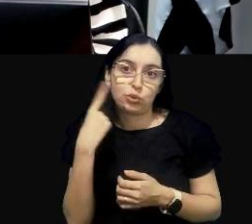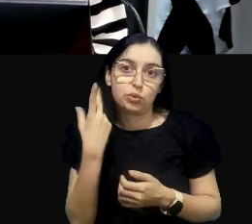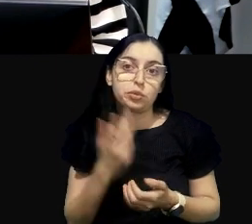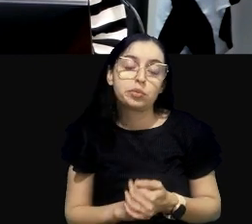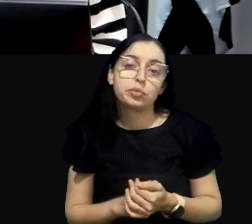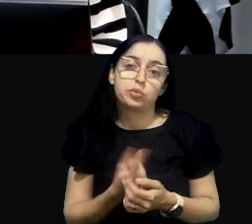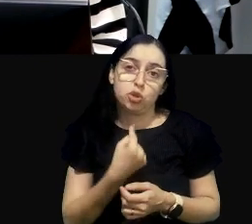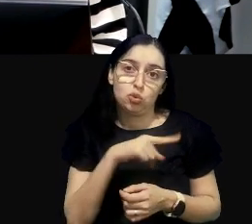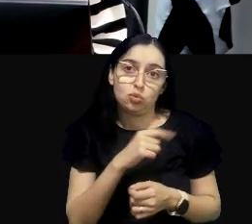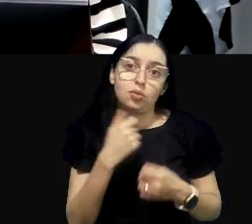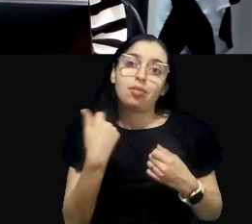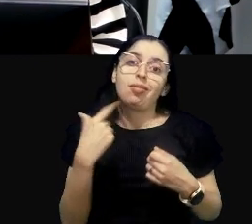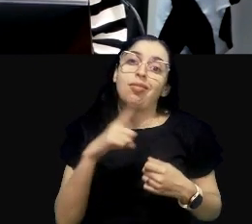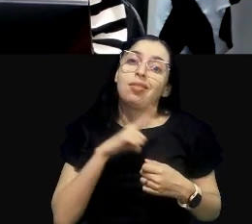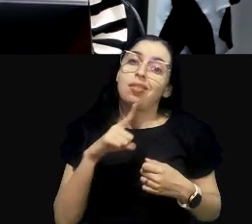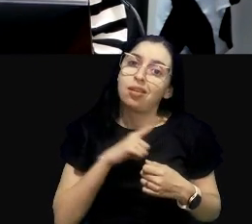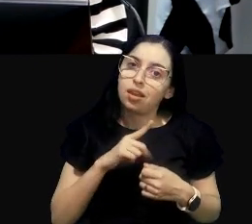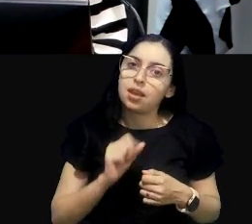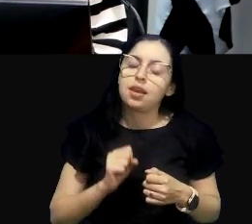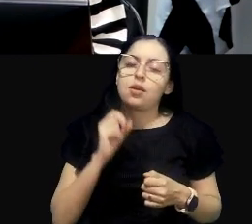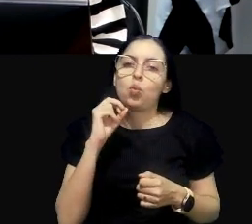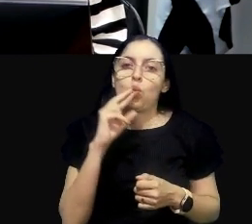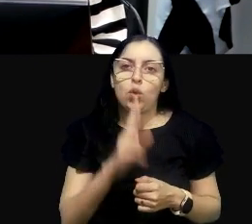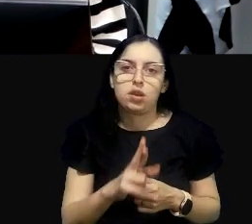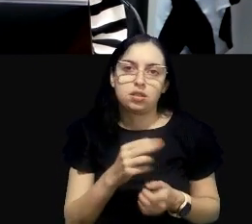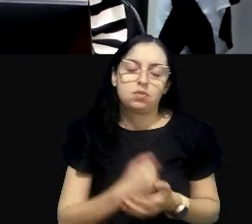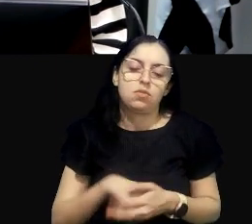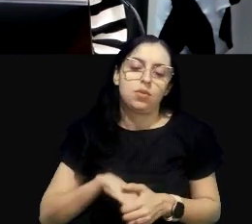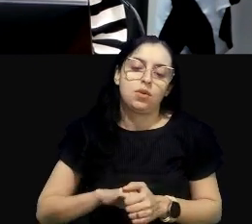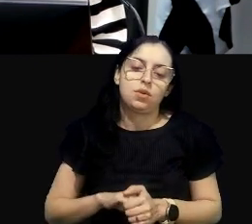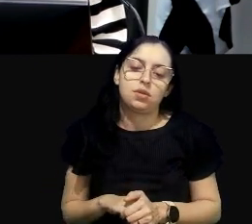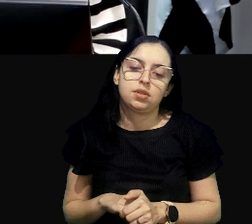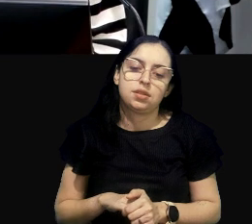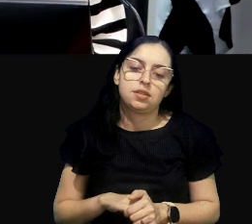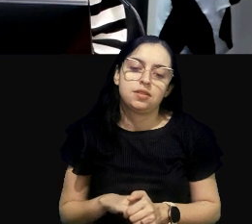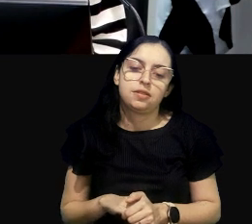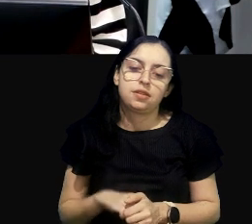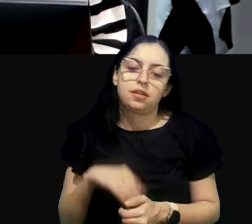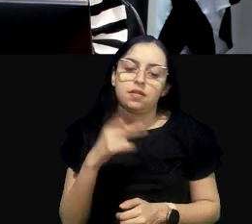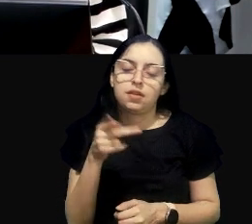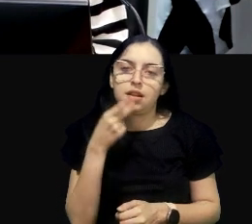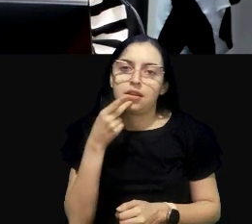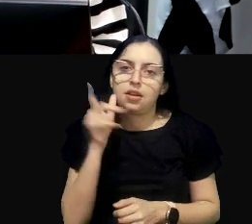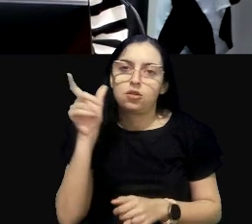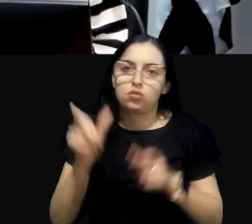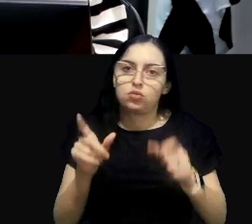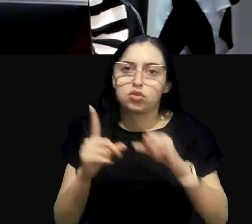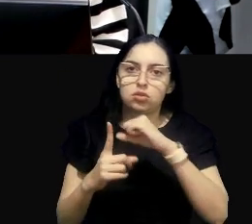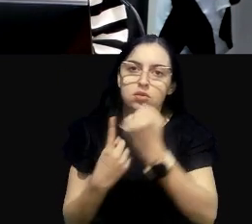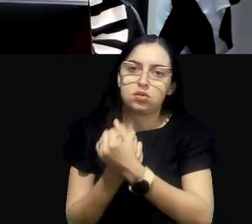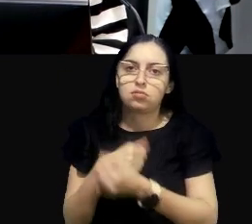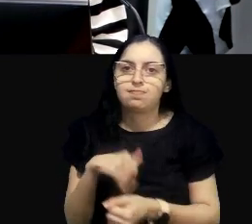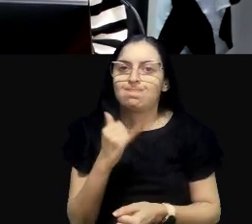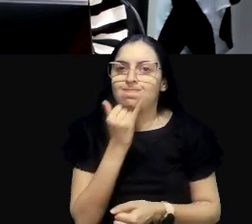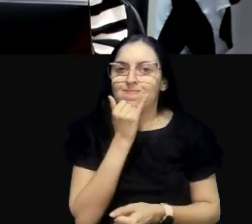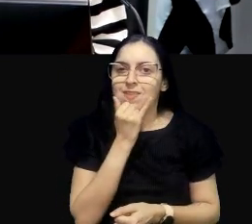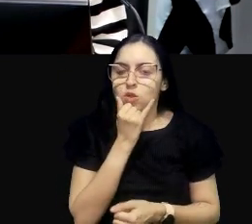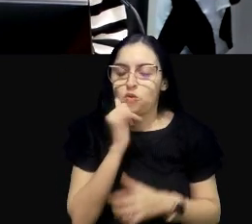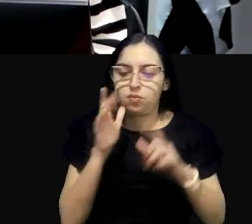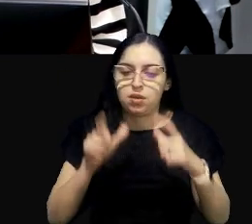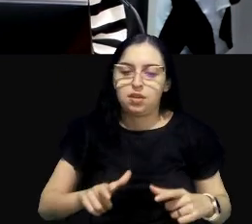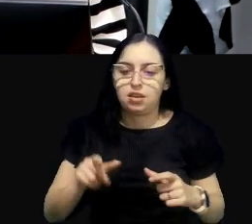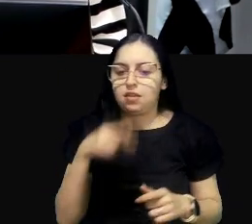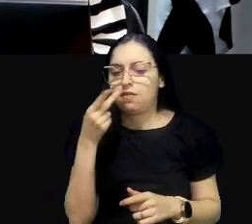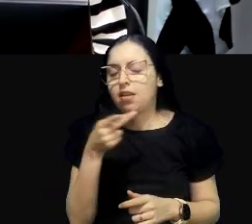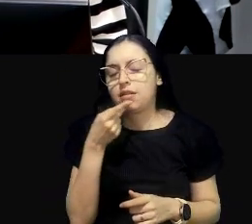dar uma resposta. E aí eu disse para eles, me desculpem por estar aqui falando